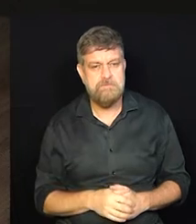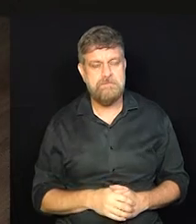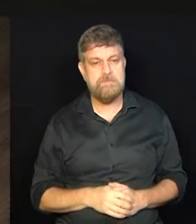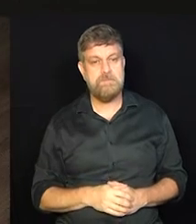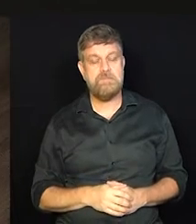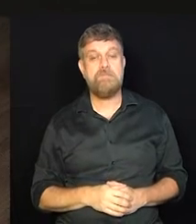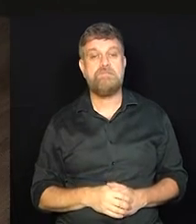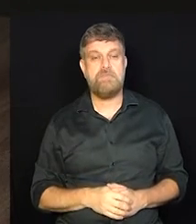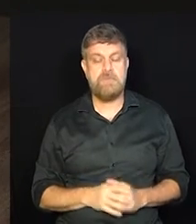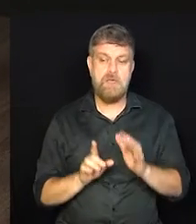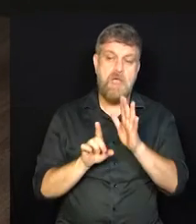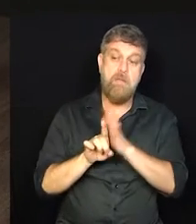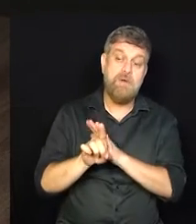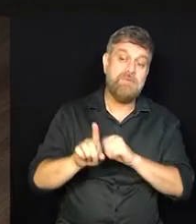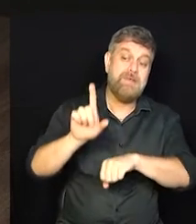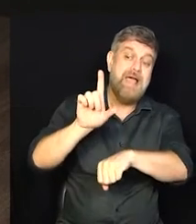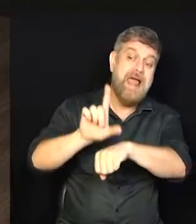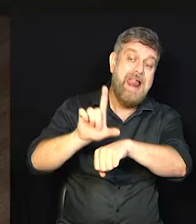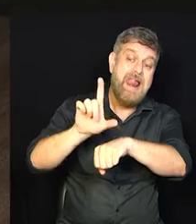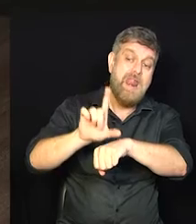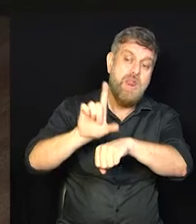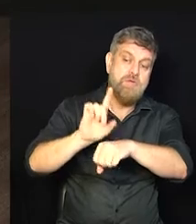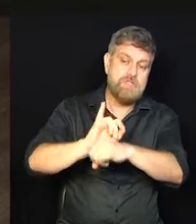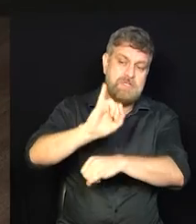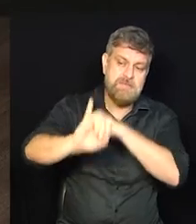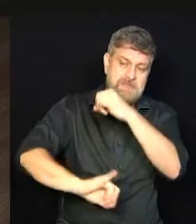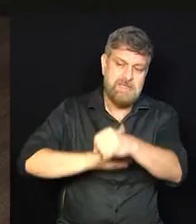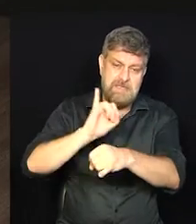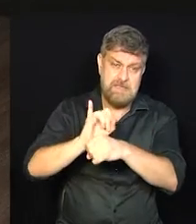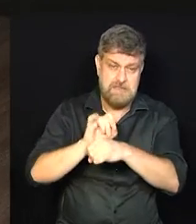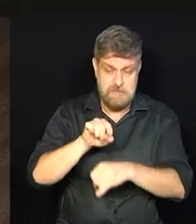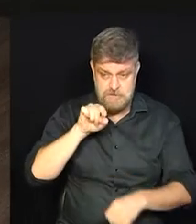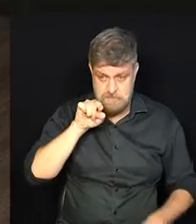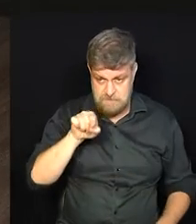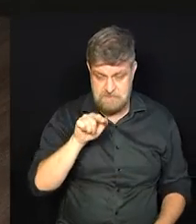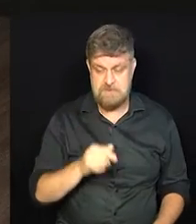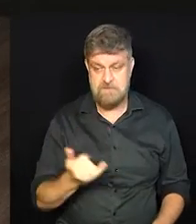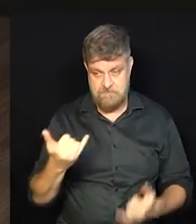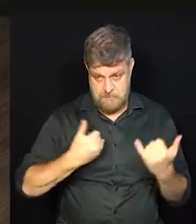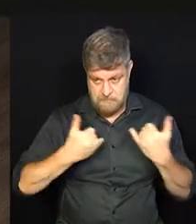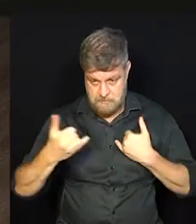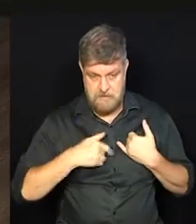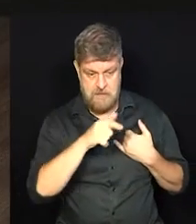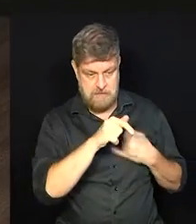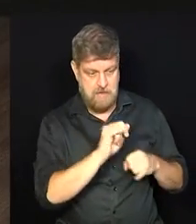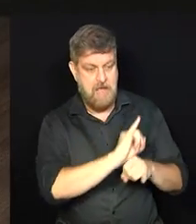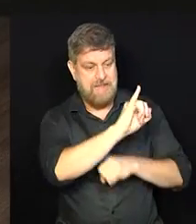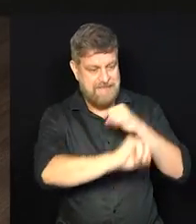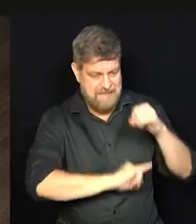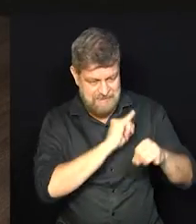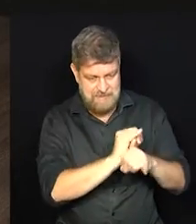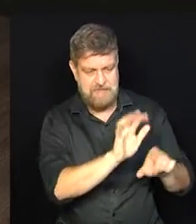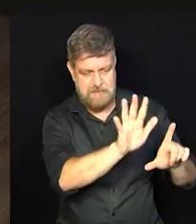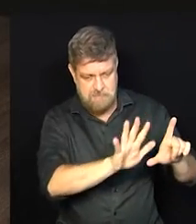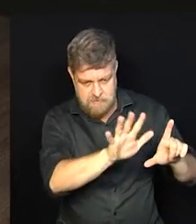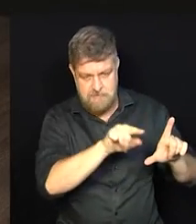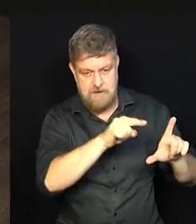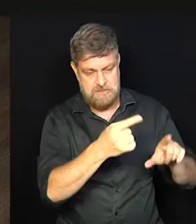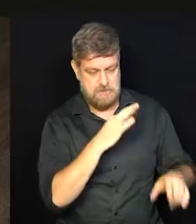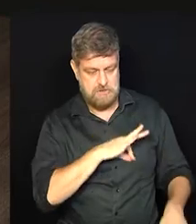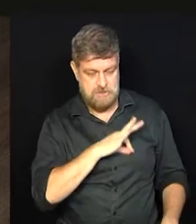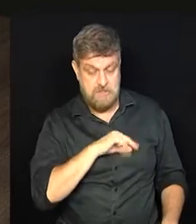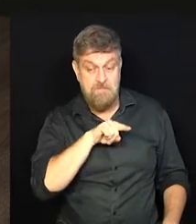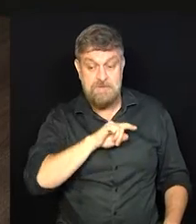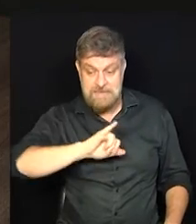E nessa questão da loja, você até falou, olha, como produtora, eu tenho já um certo ganho. Como você acha que